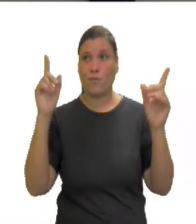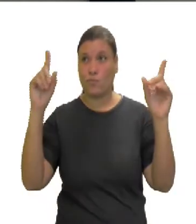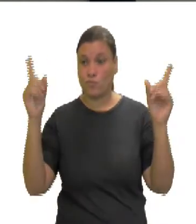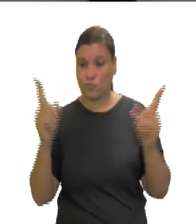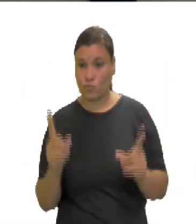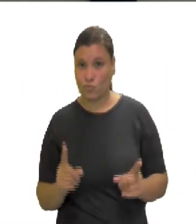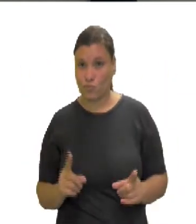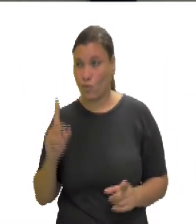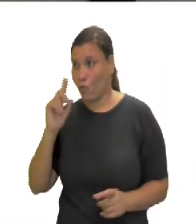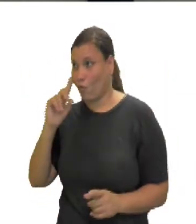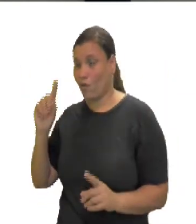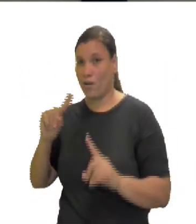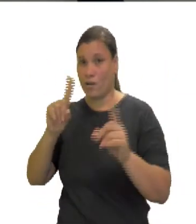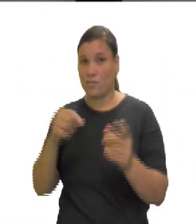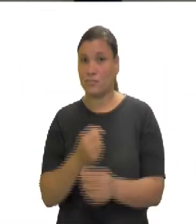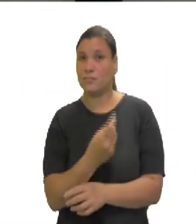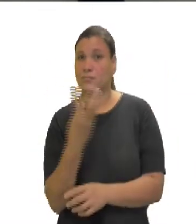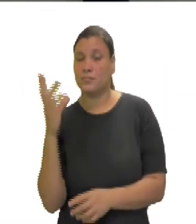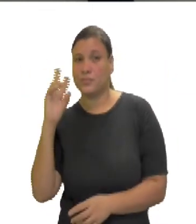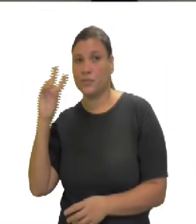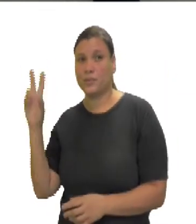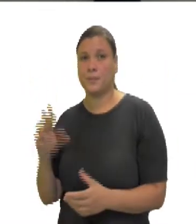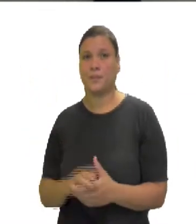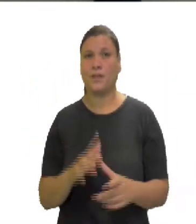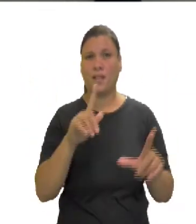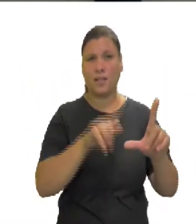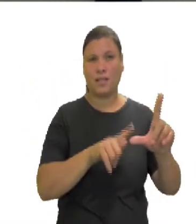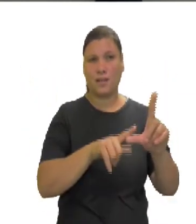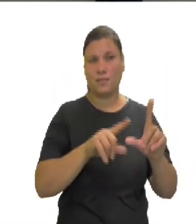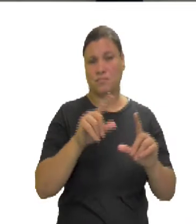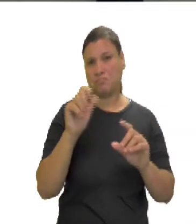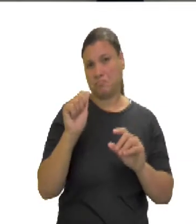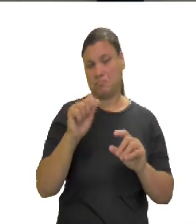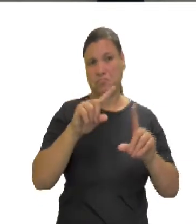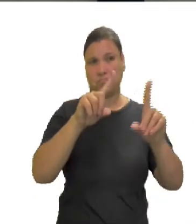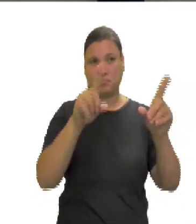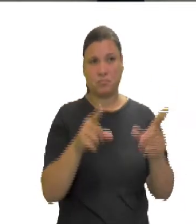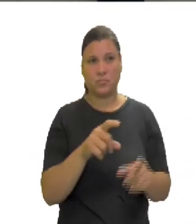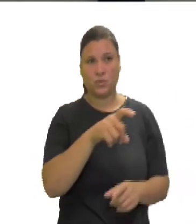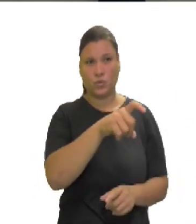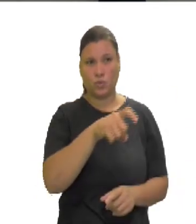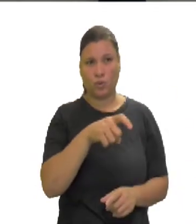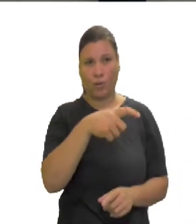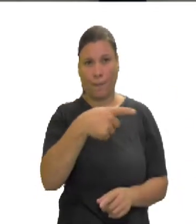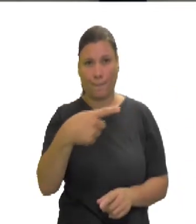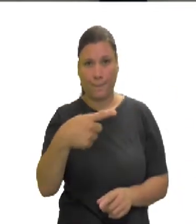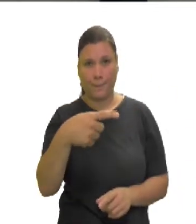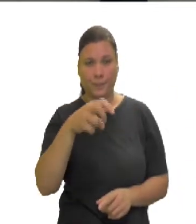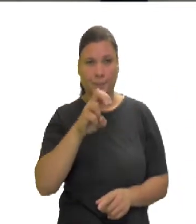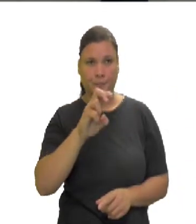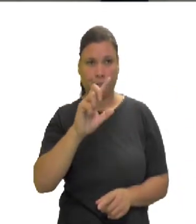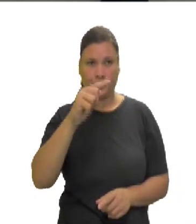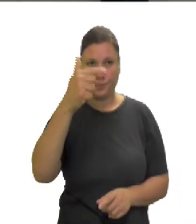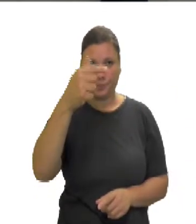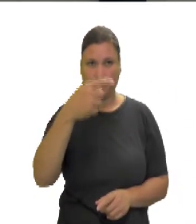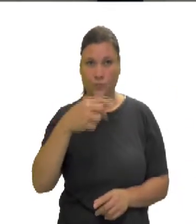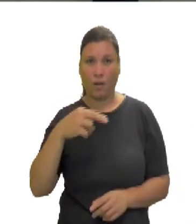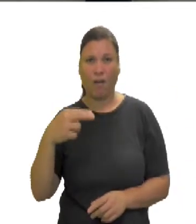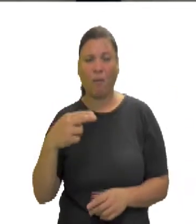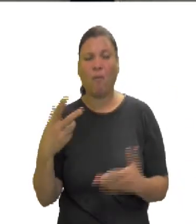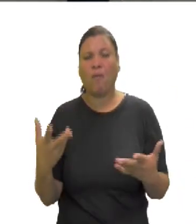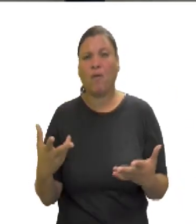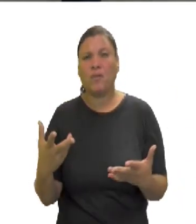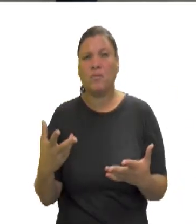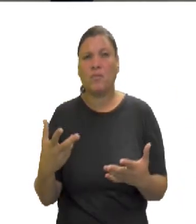2 vezes o produto do primeiro termo pelo segundo, mais o quadrado do segundo